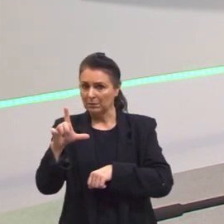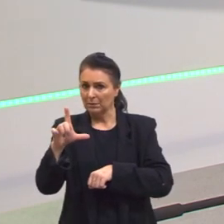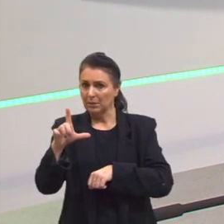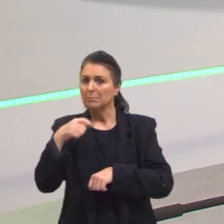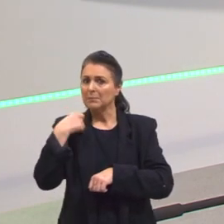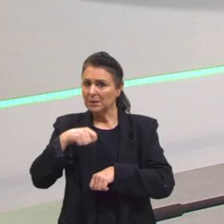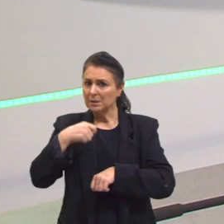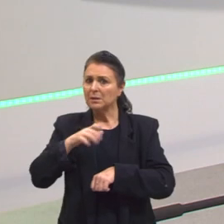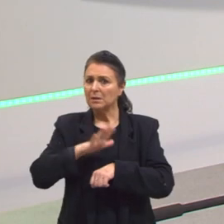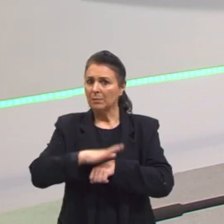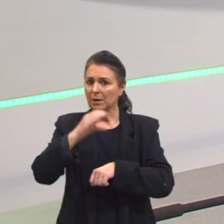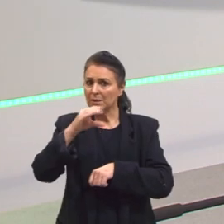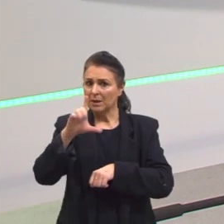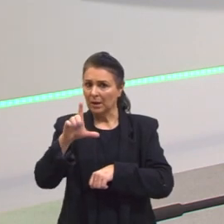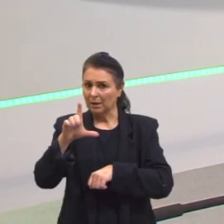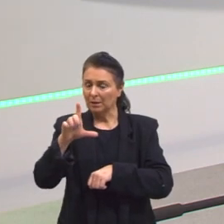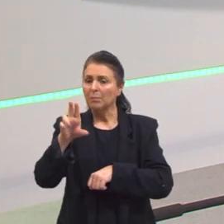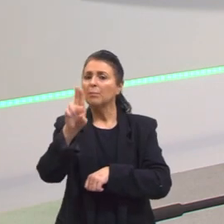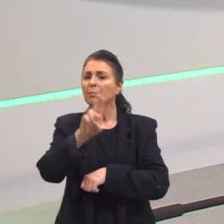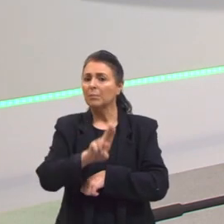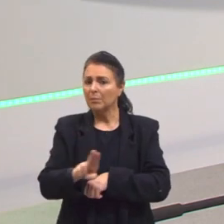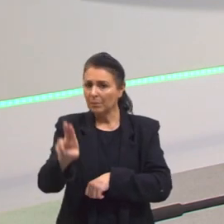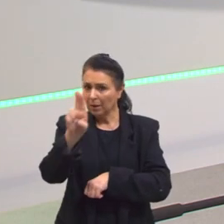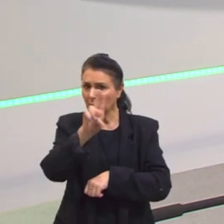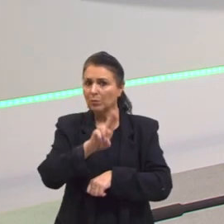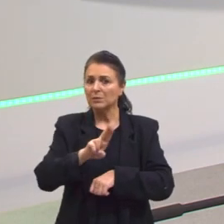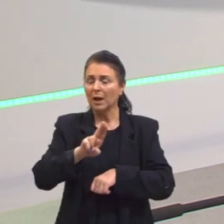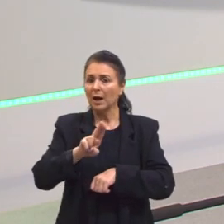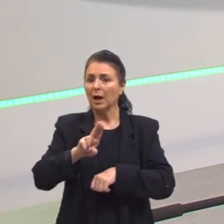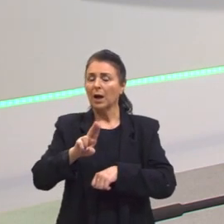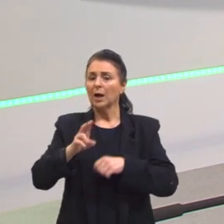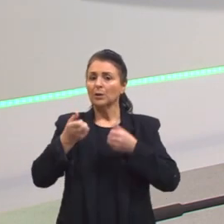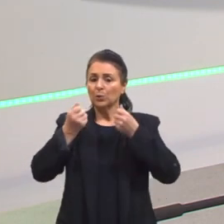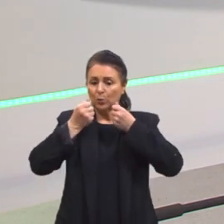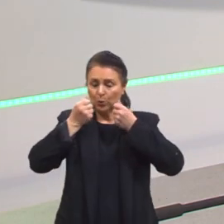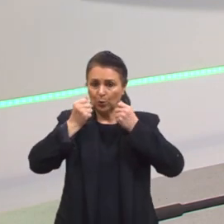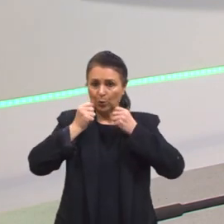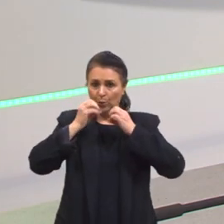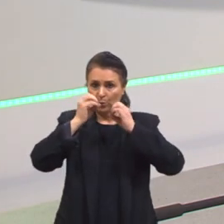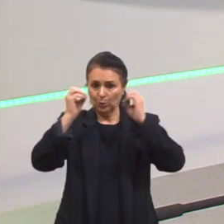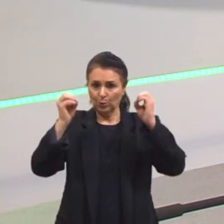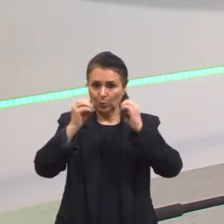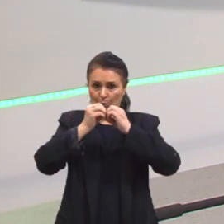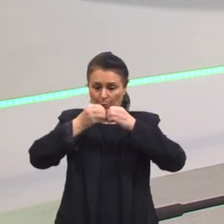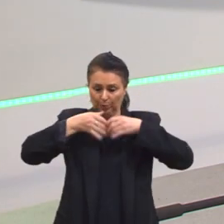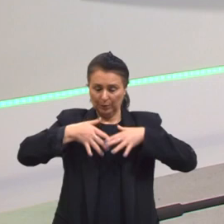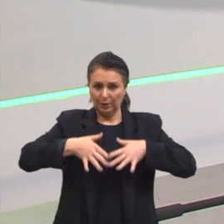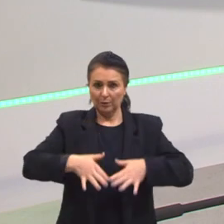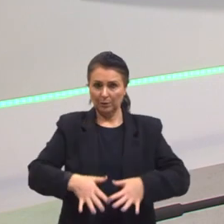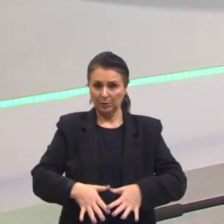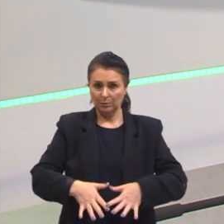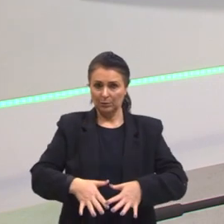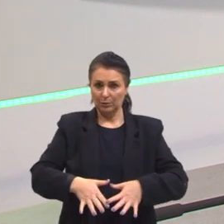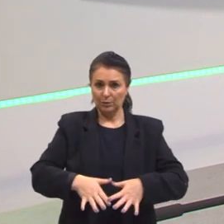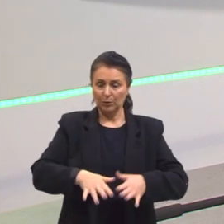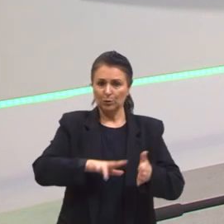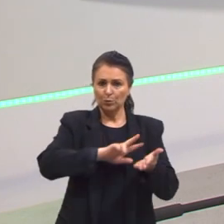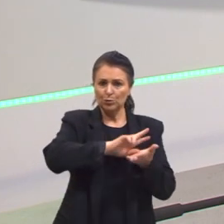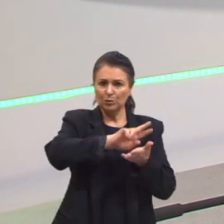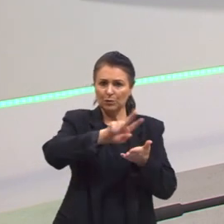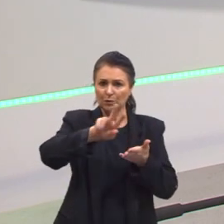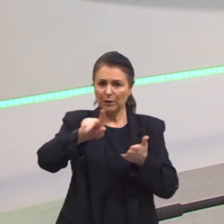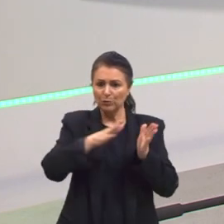cálcio para ser usado no metabolismo, nos diversos processos biológicos? Estão